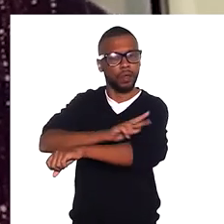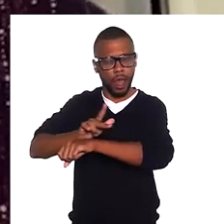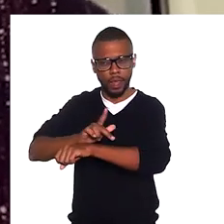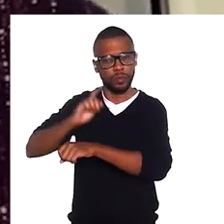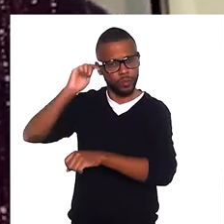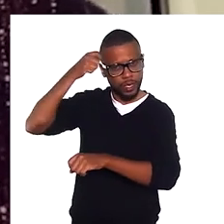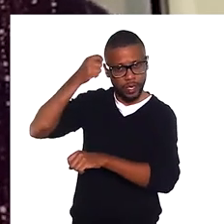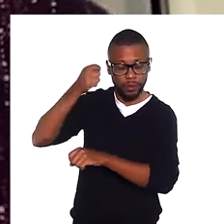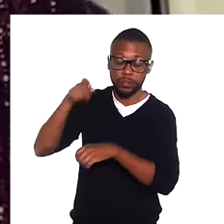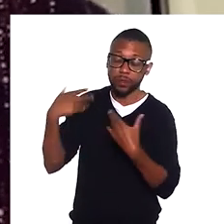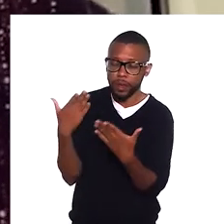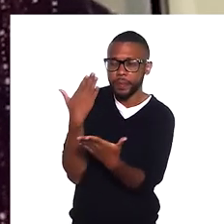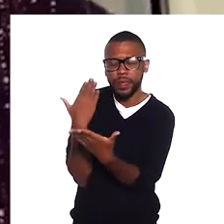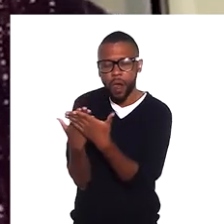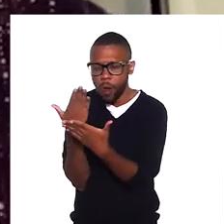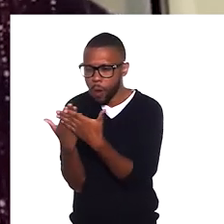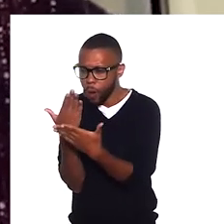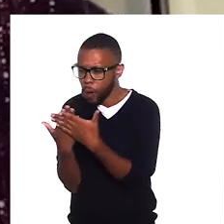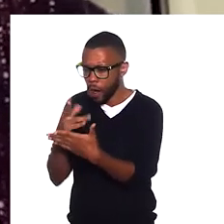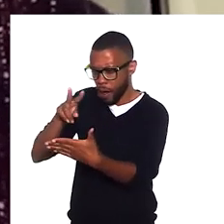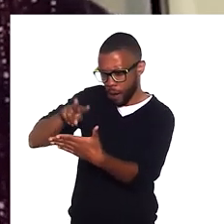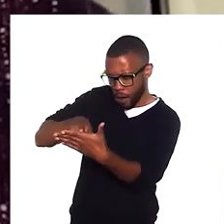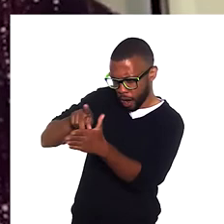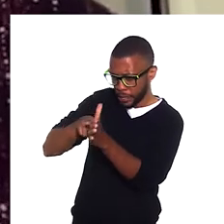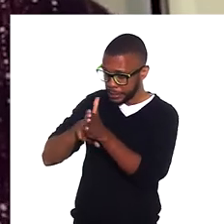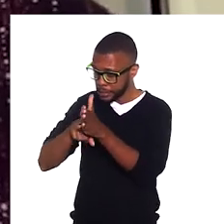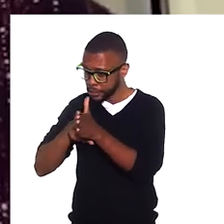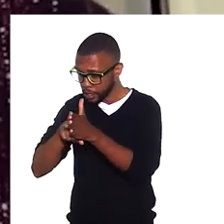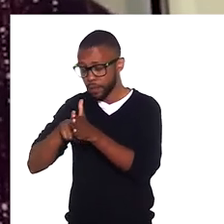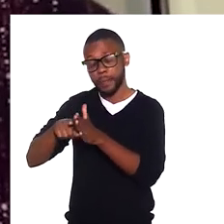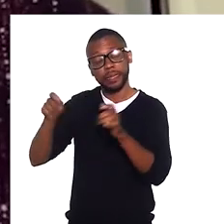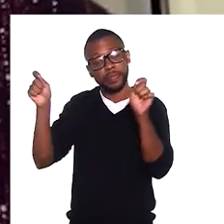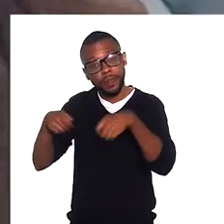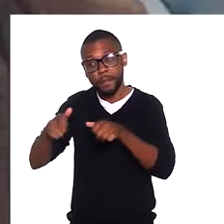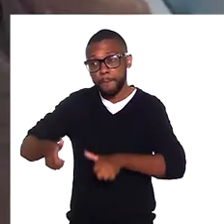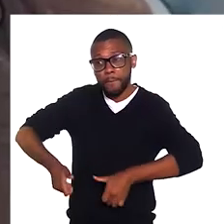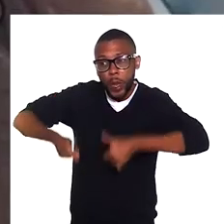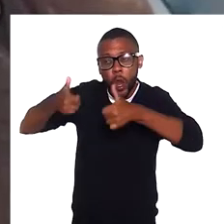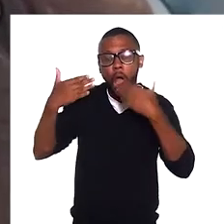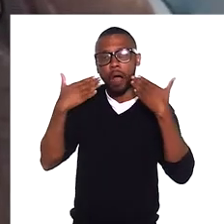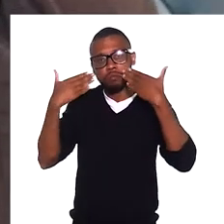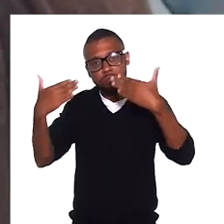a lidar com isso. Eles vão ter que estudar para poder fazer a melhor abordagem.